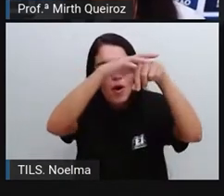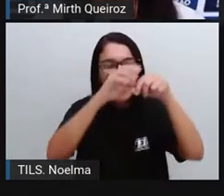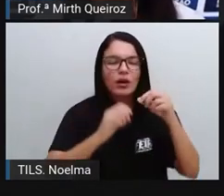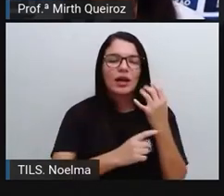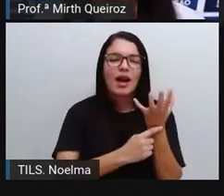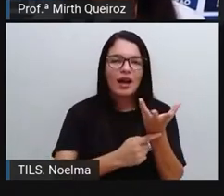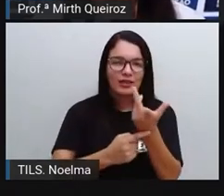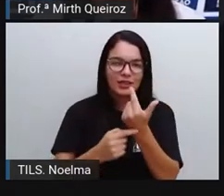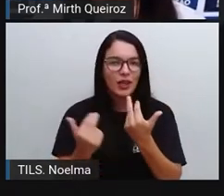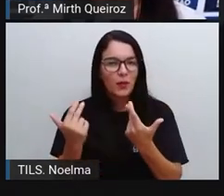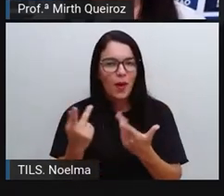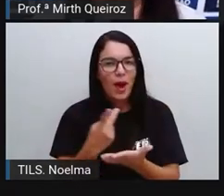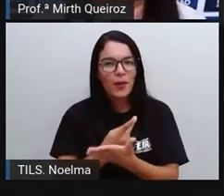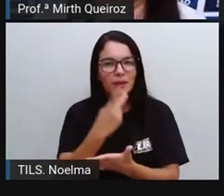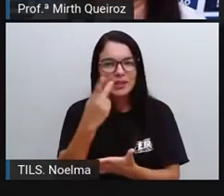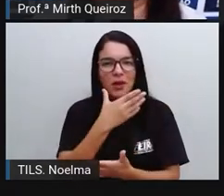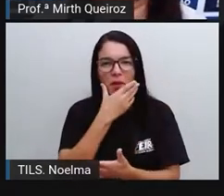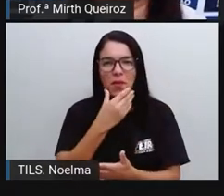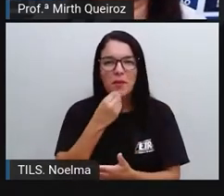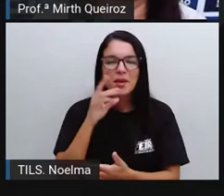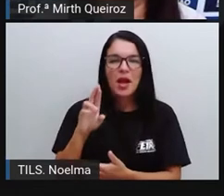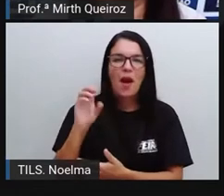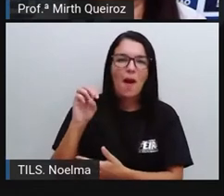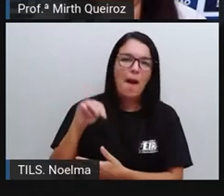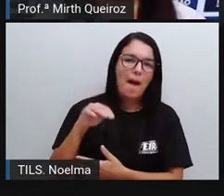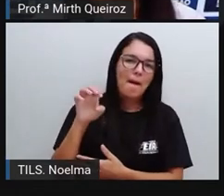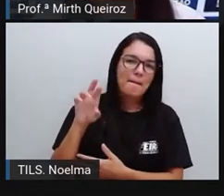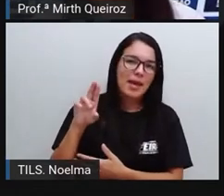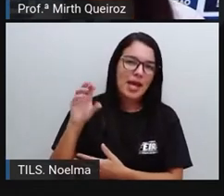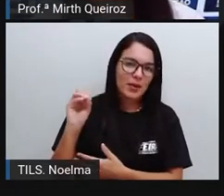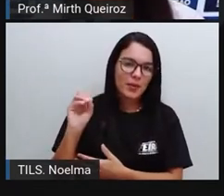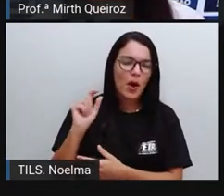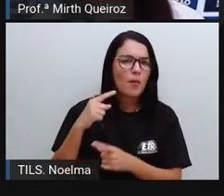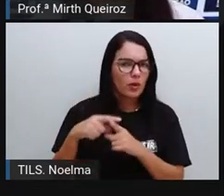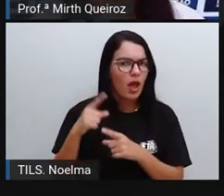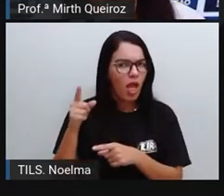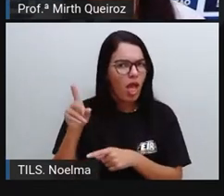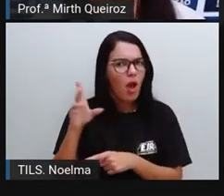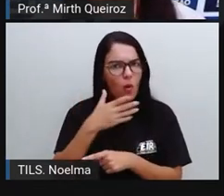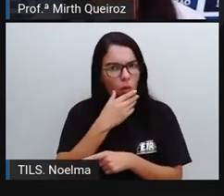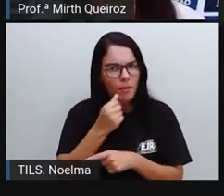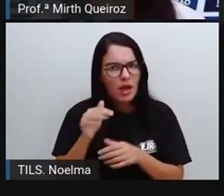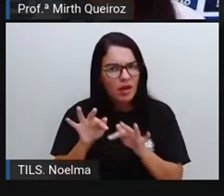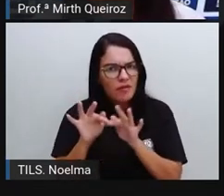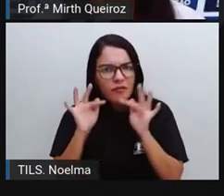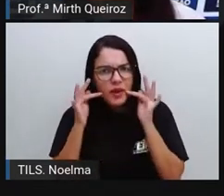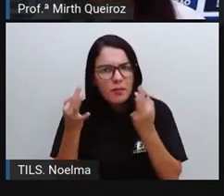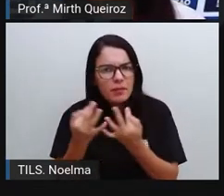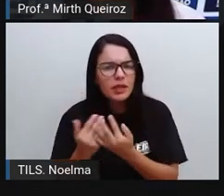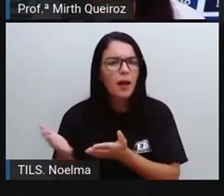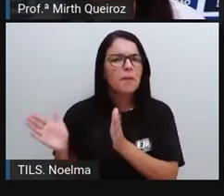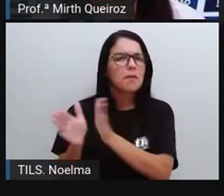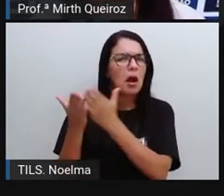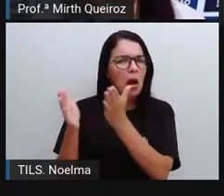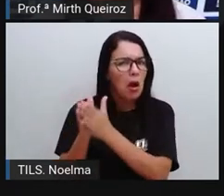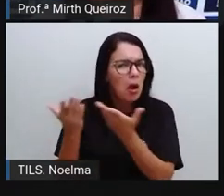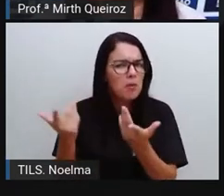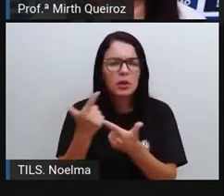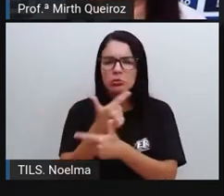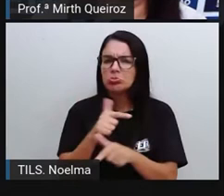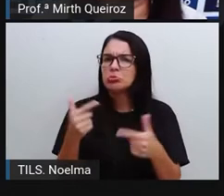Romero Brito, né? E ele era uma pessoa que era de família pobre, né? Era uma família que não era tão